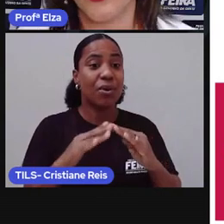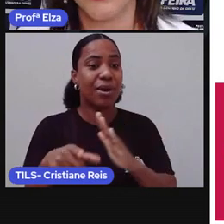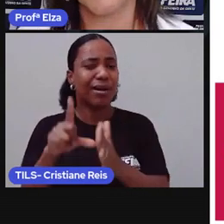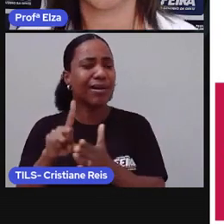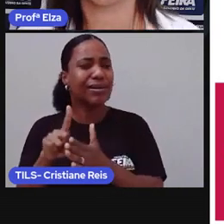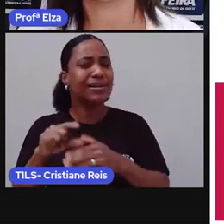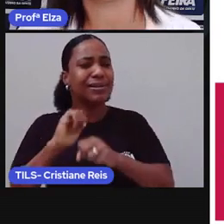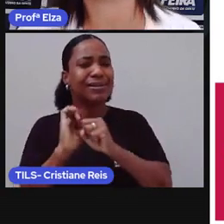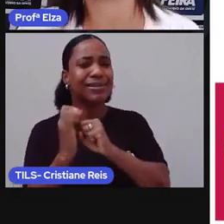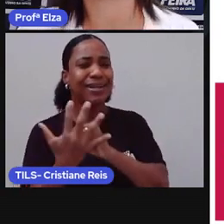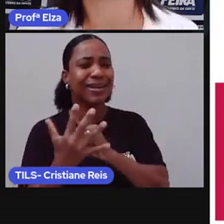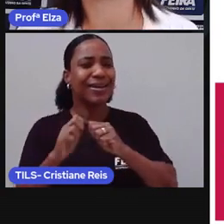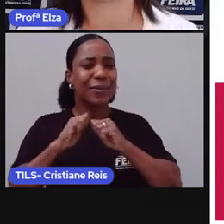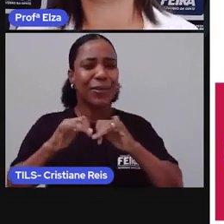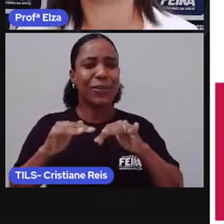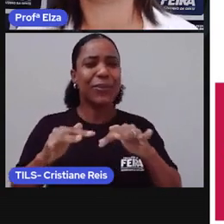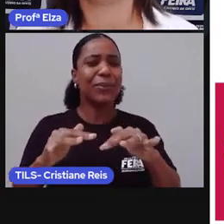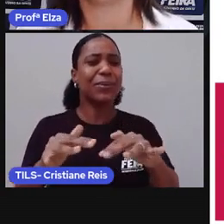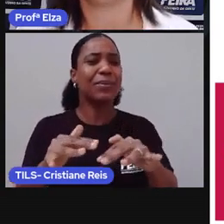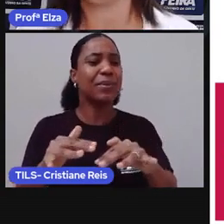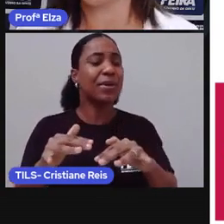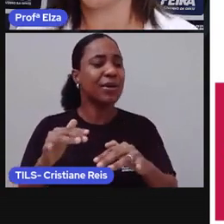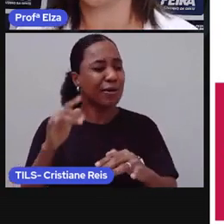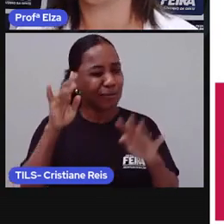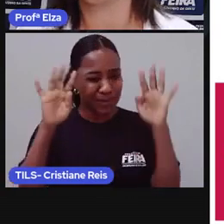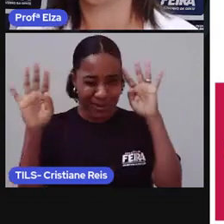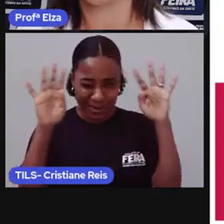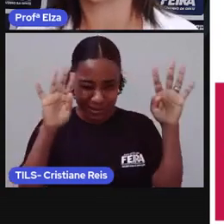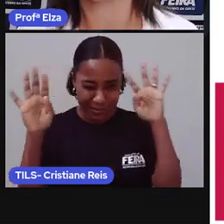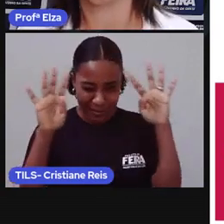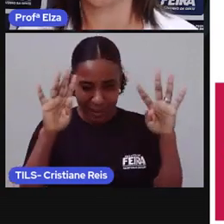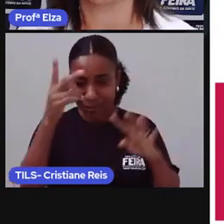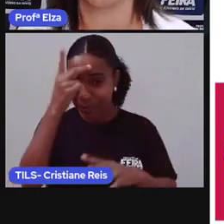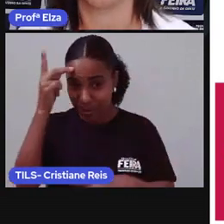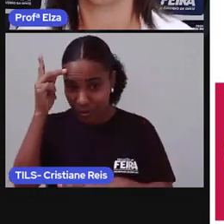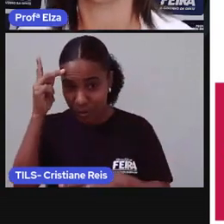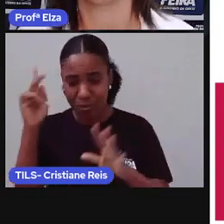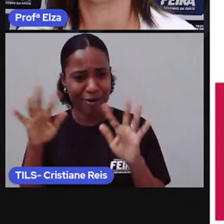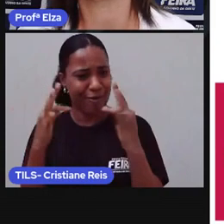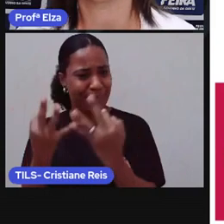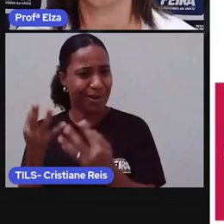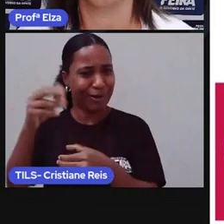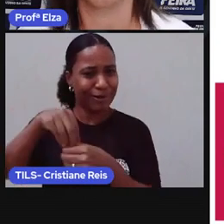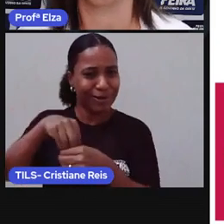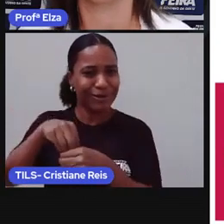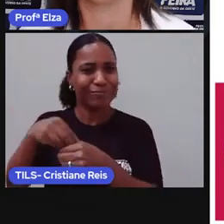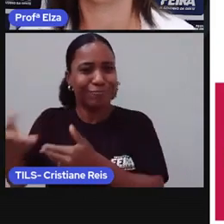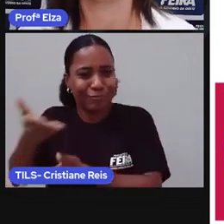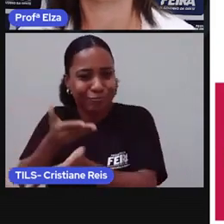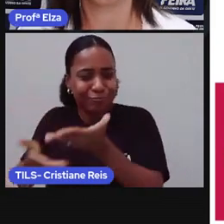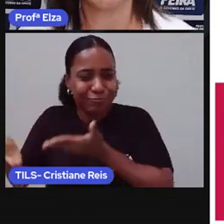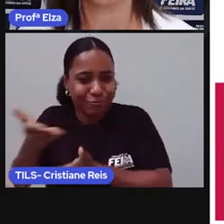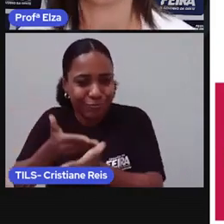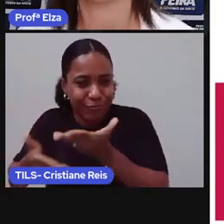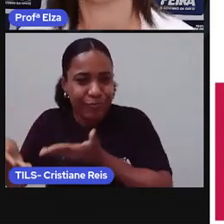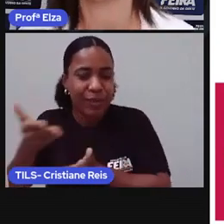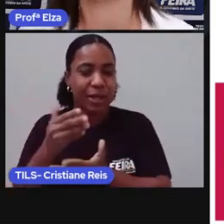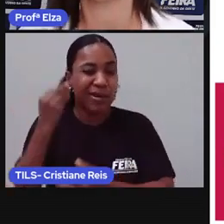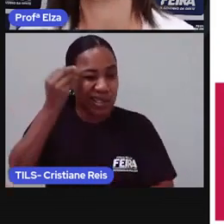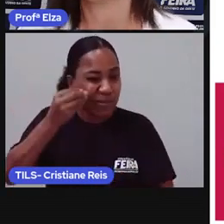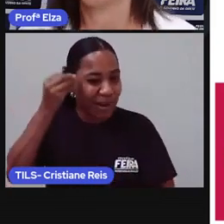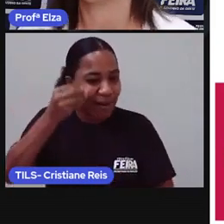pessoas com as quais você convive, partindo desse seu universo, desse seu mundo, das suas